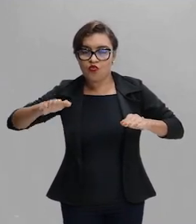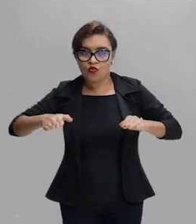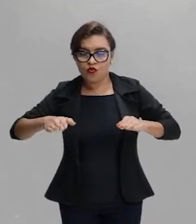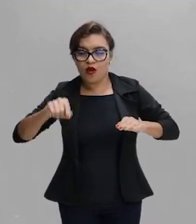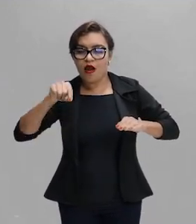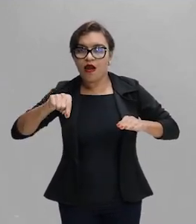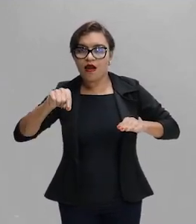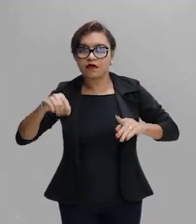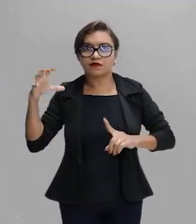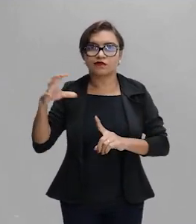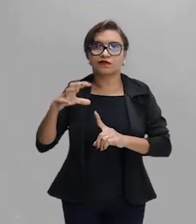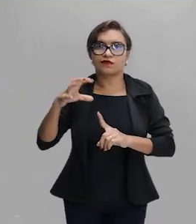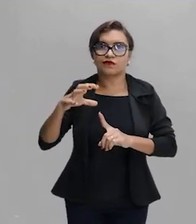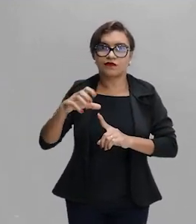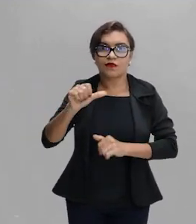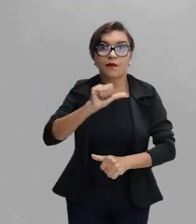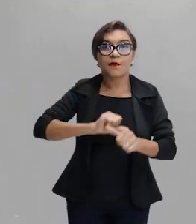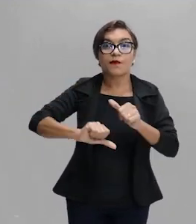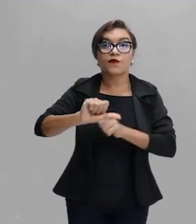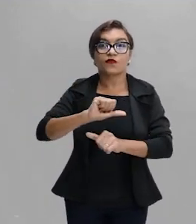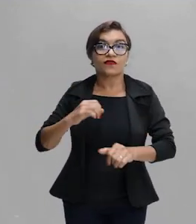a mudança da sua velocidade.